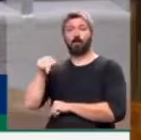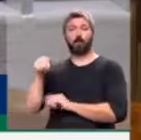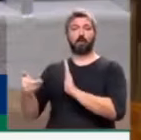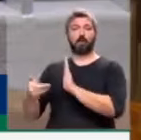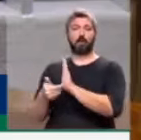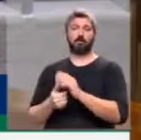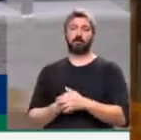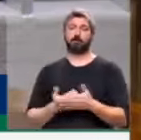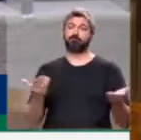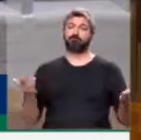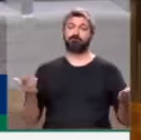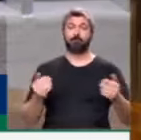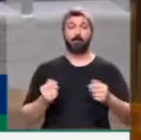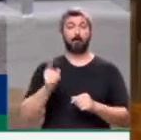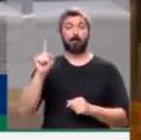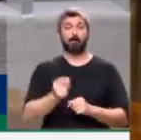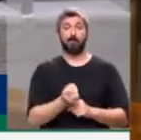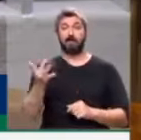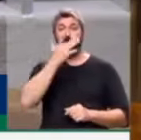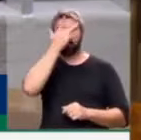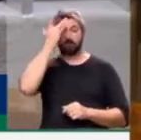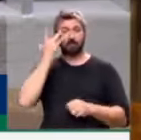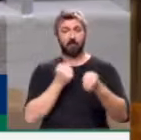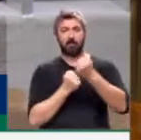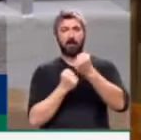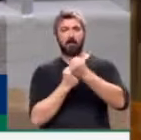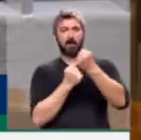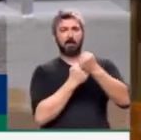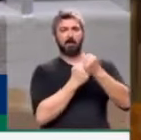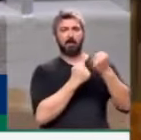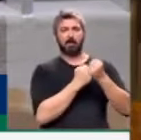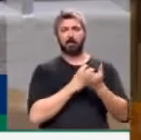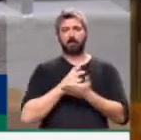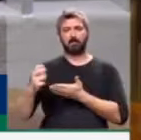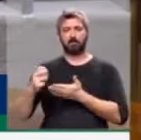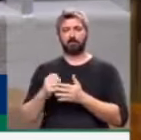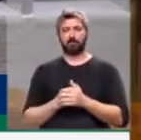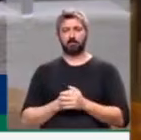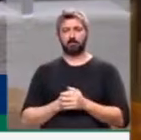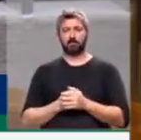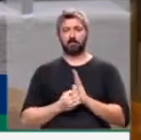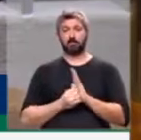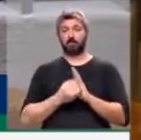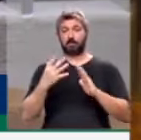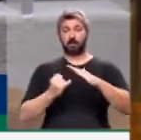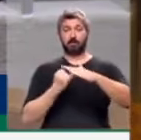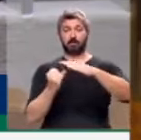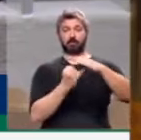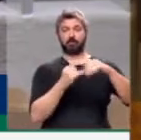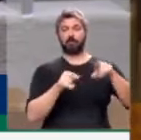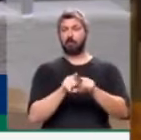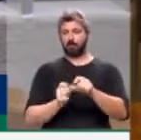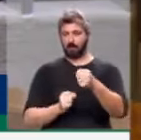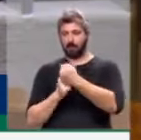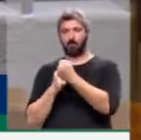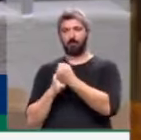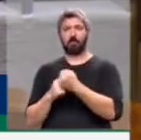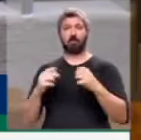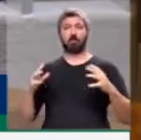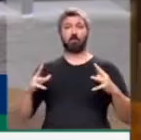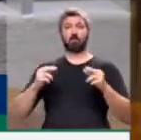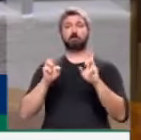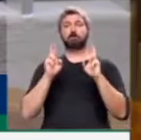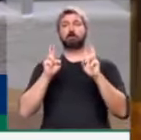dos Deputados. Milhares de pessoas subscreveram esses impeachments e centenas de entidades também, todas